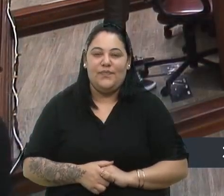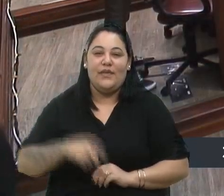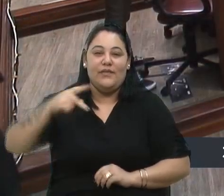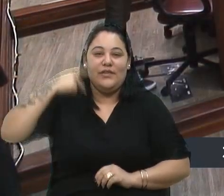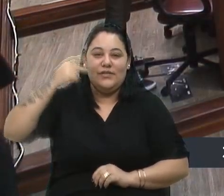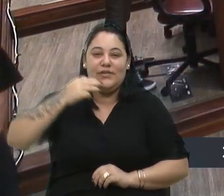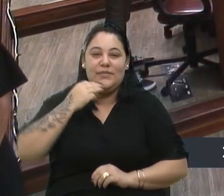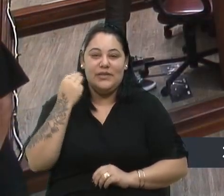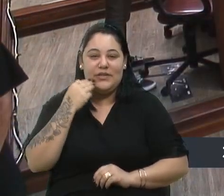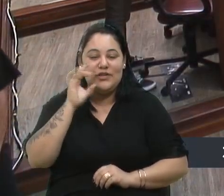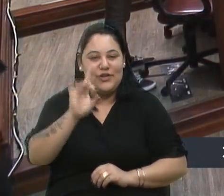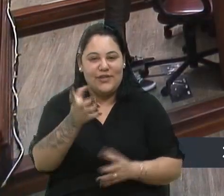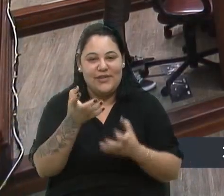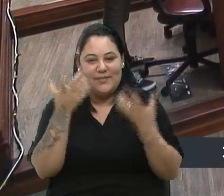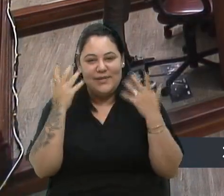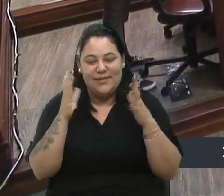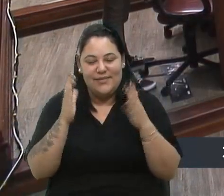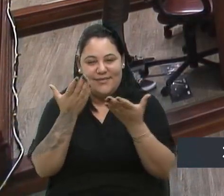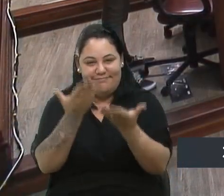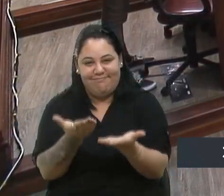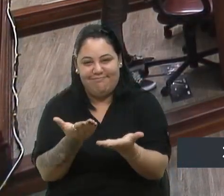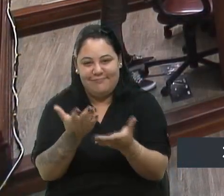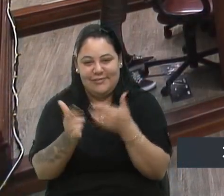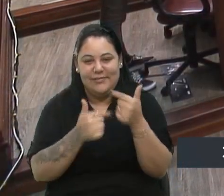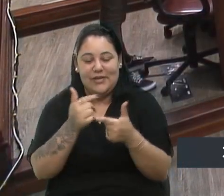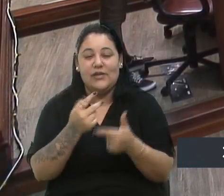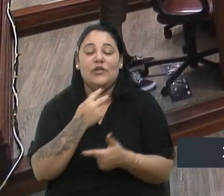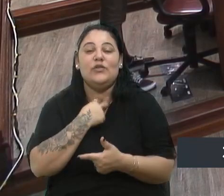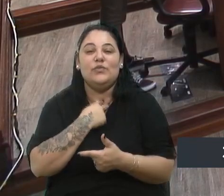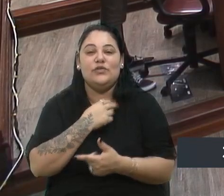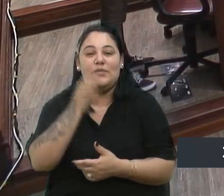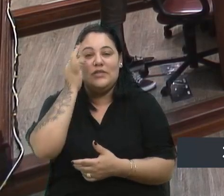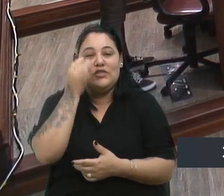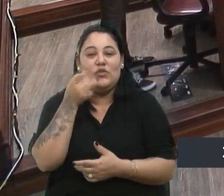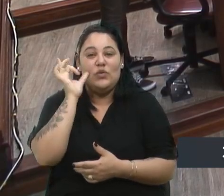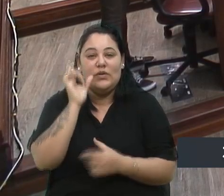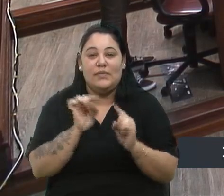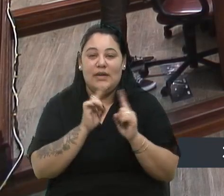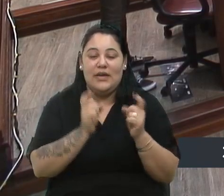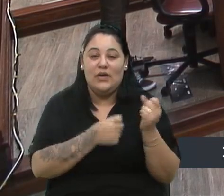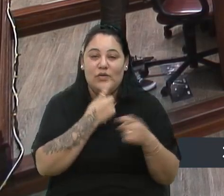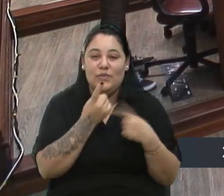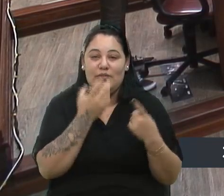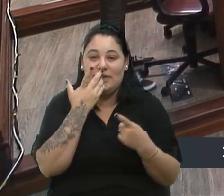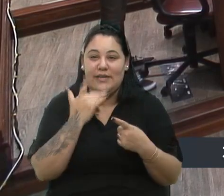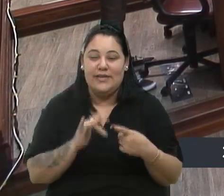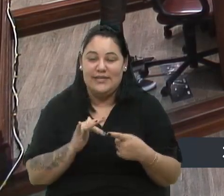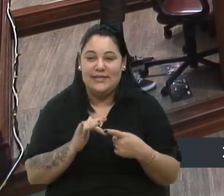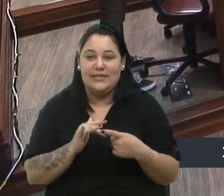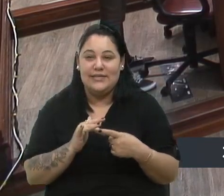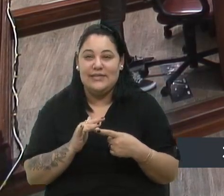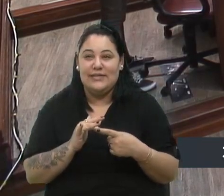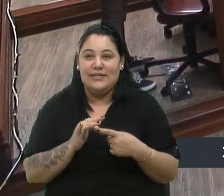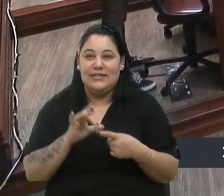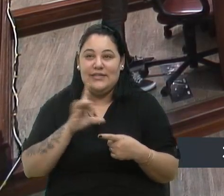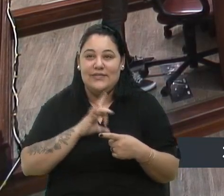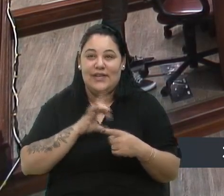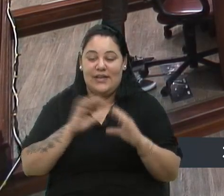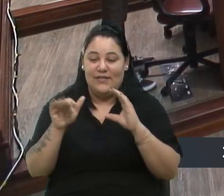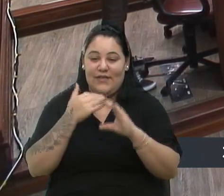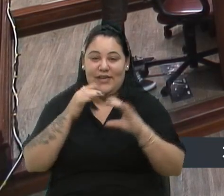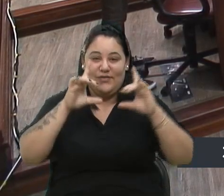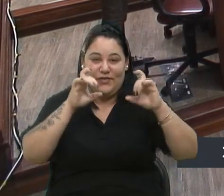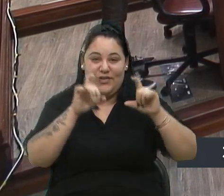só queria parabenizar a senhora, que eu não pude estar aqui, mas algumas das crianças que tiveram me passaram as fotos